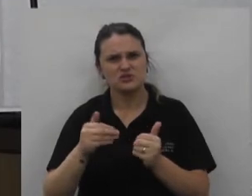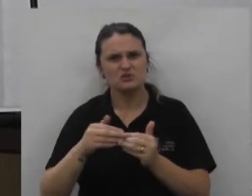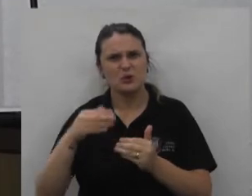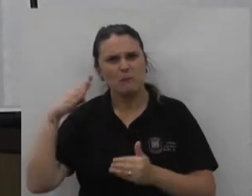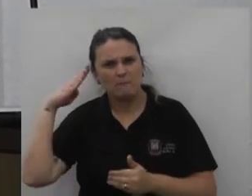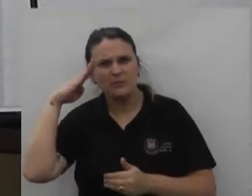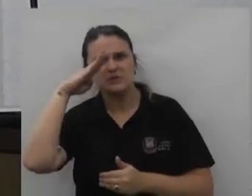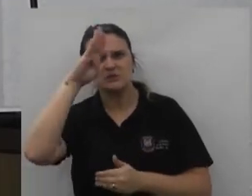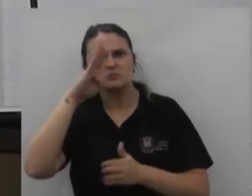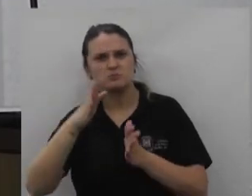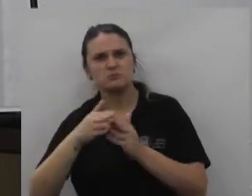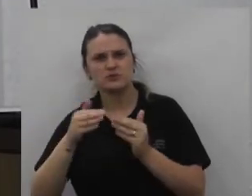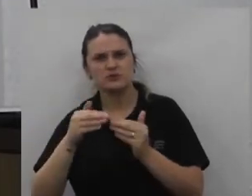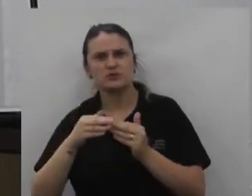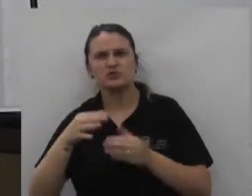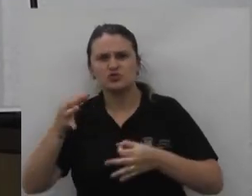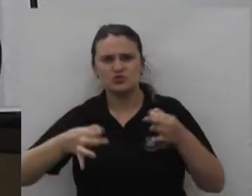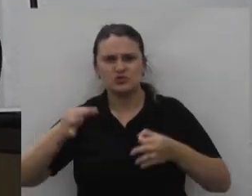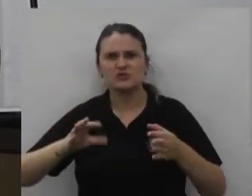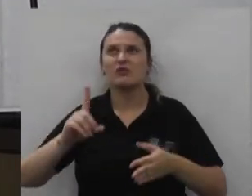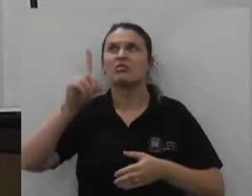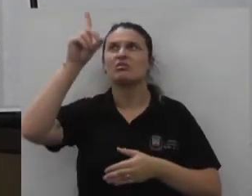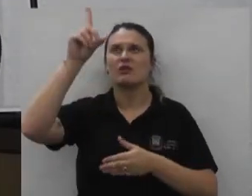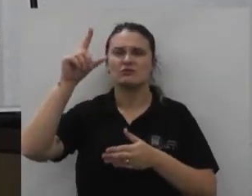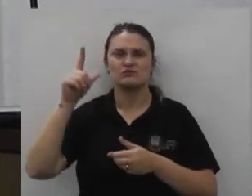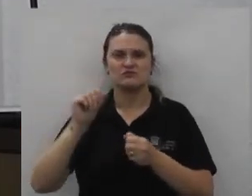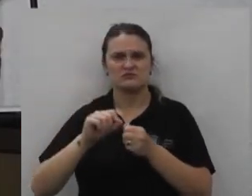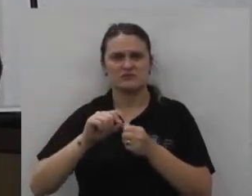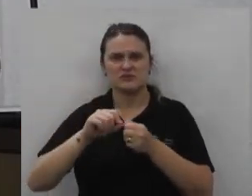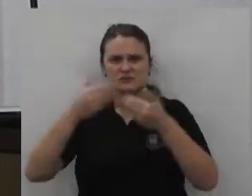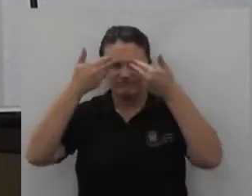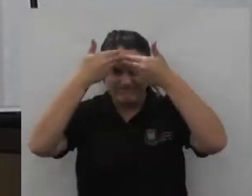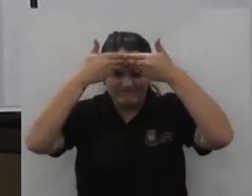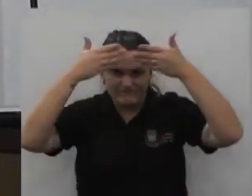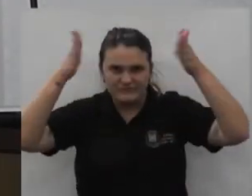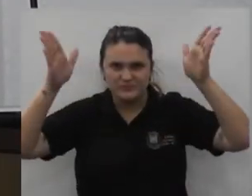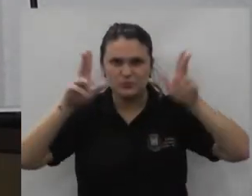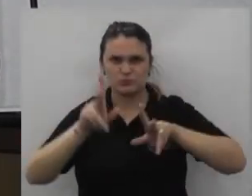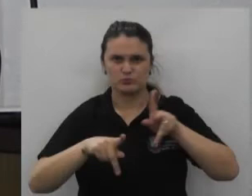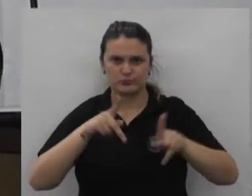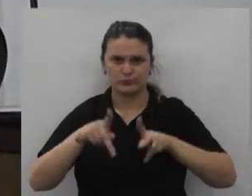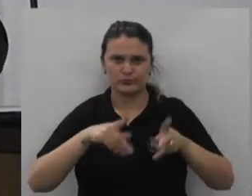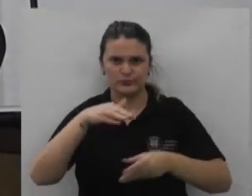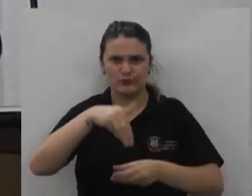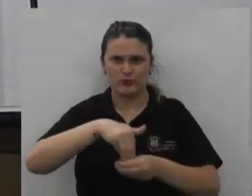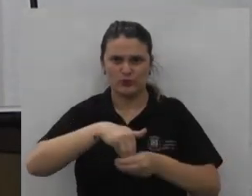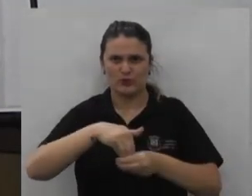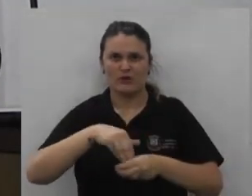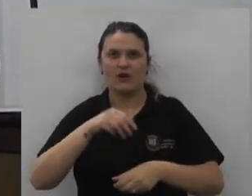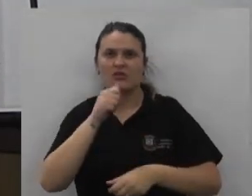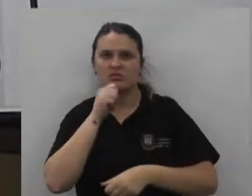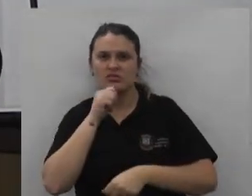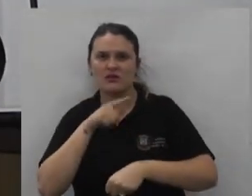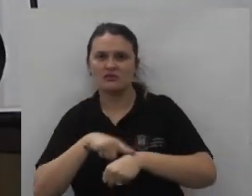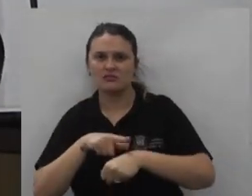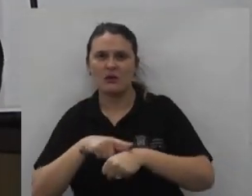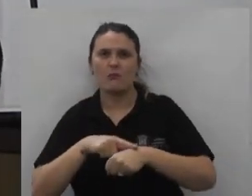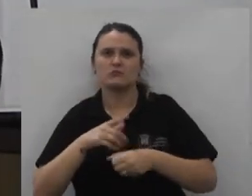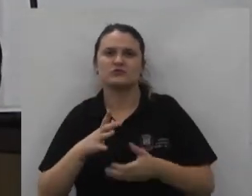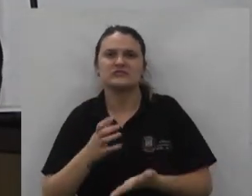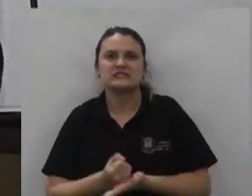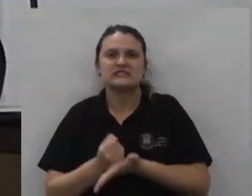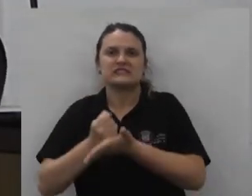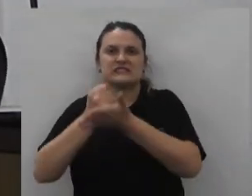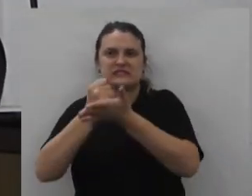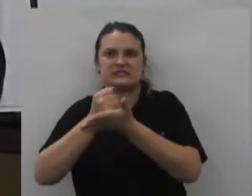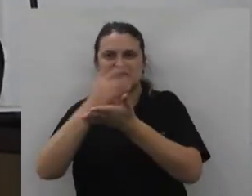concorrente e justiça divina foi feita porque abriu a mente do povo em tempo de salvar